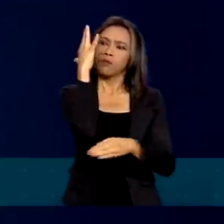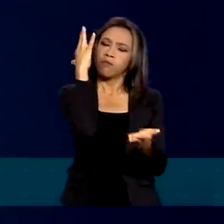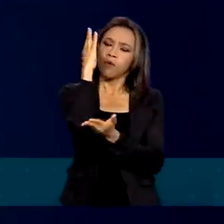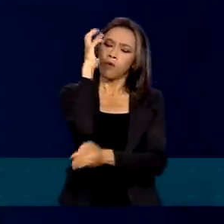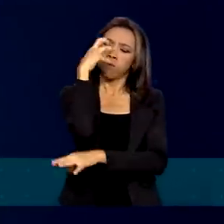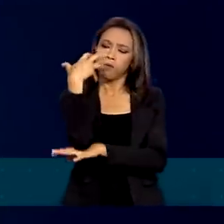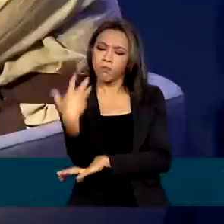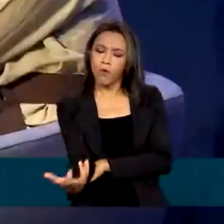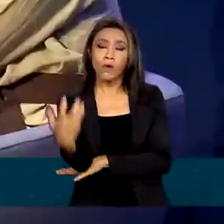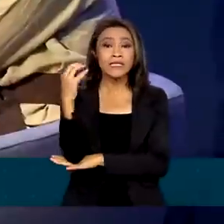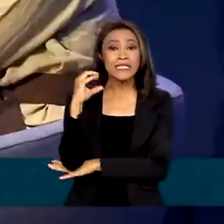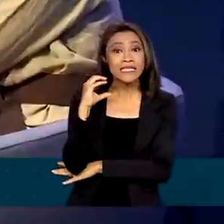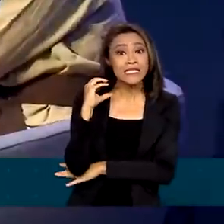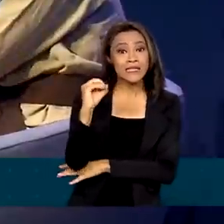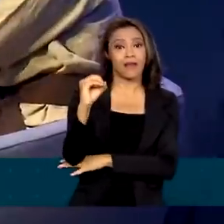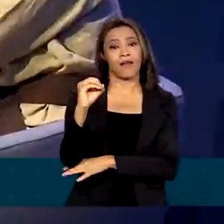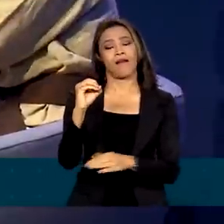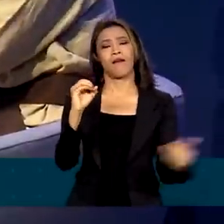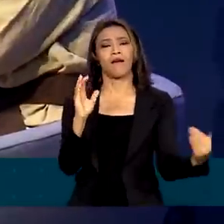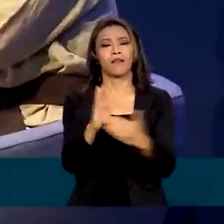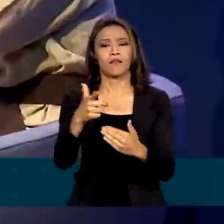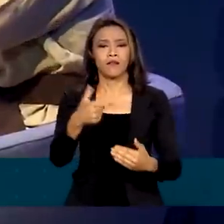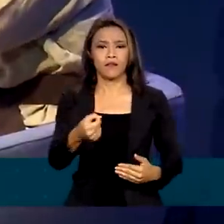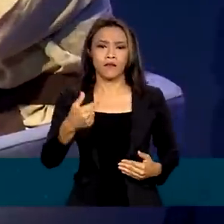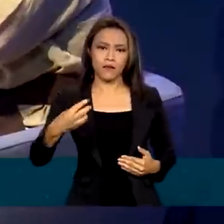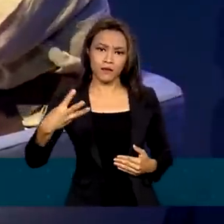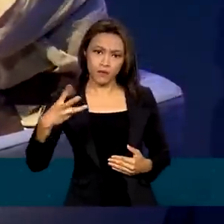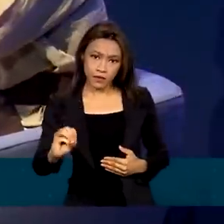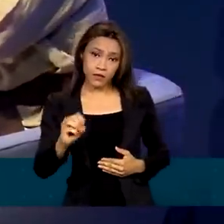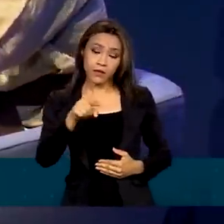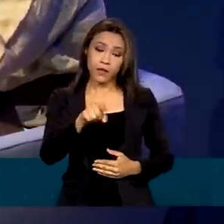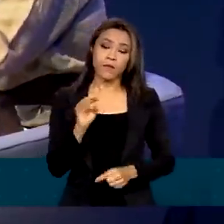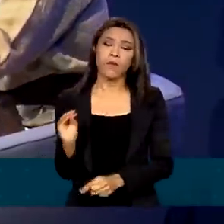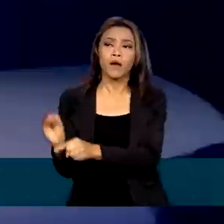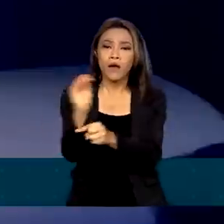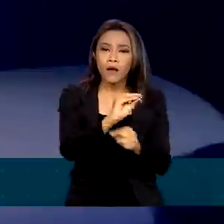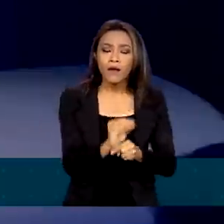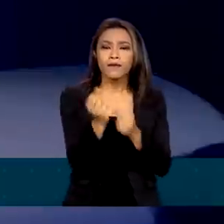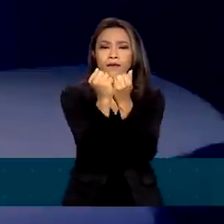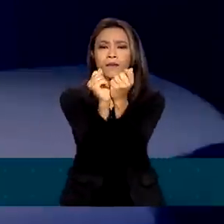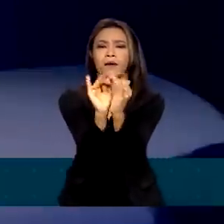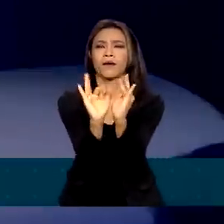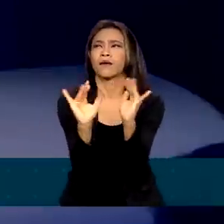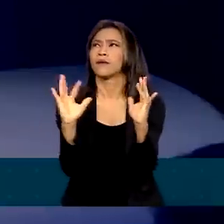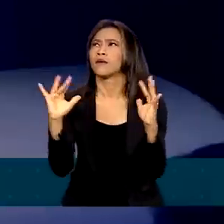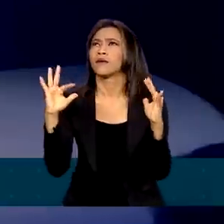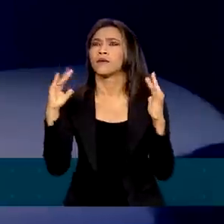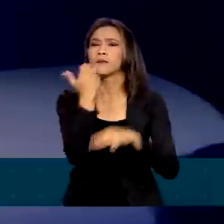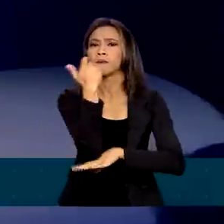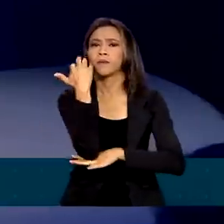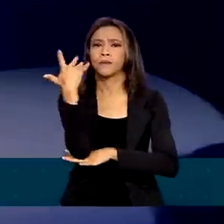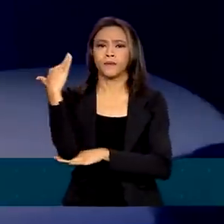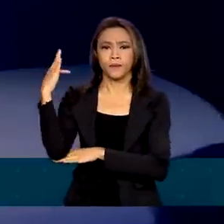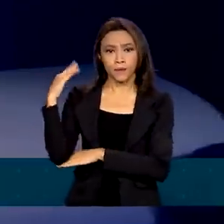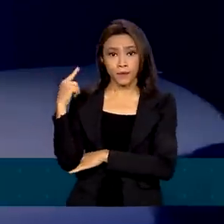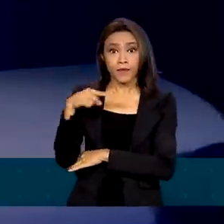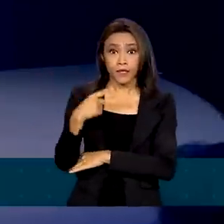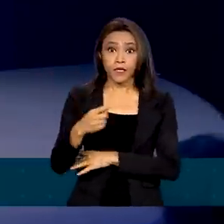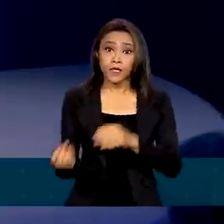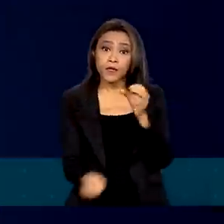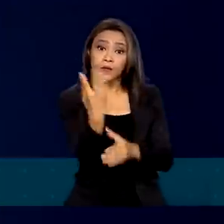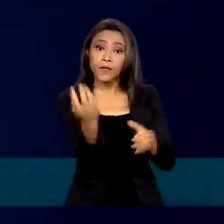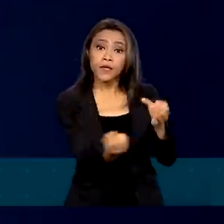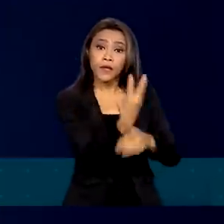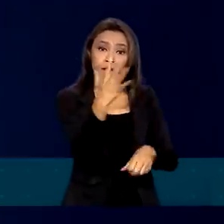2030, liderar a iniciativa global de proteção de florestas e colocar em prática ações para ter uma